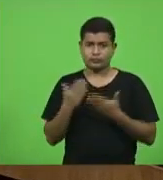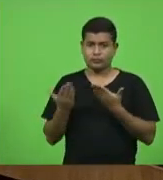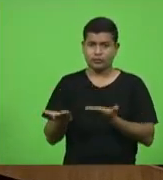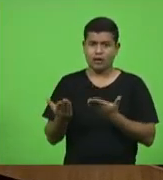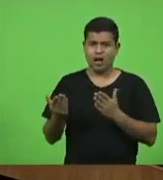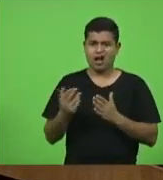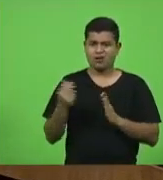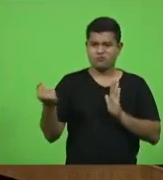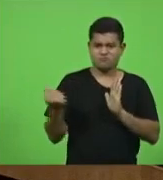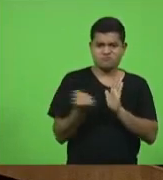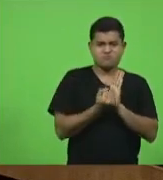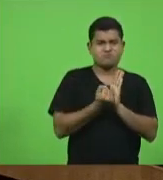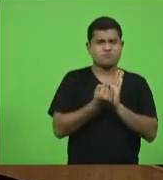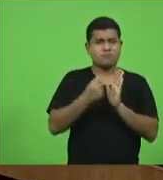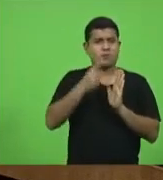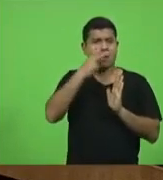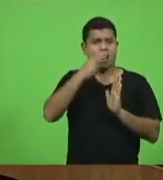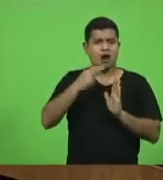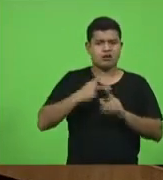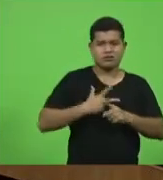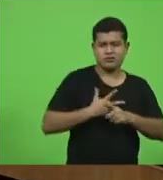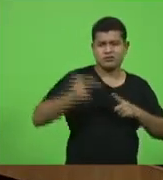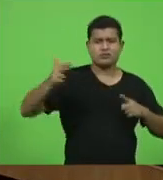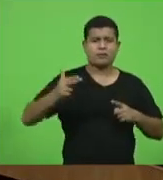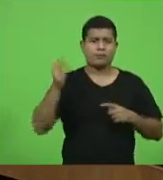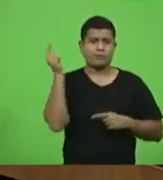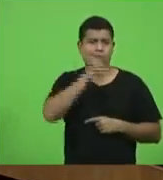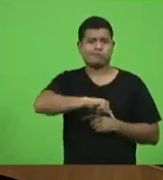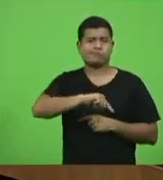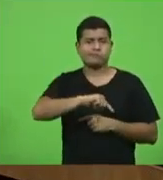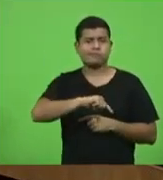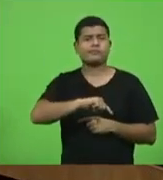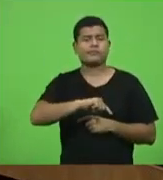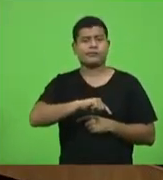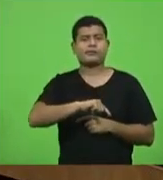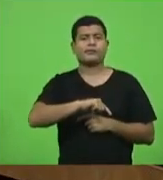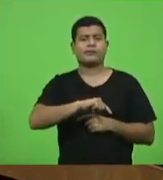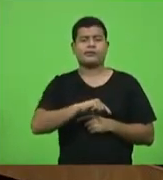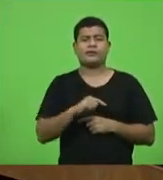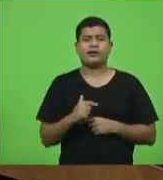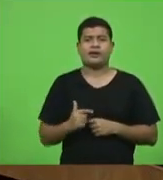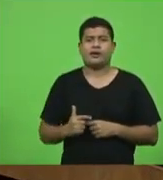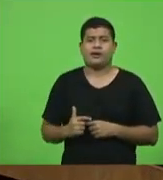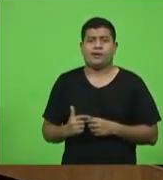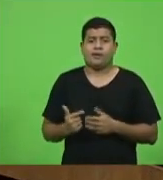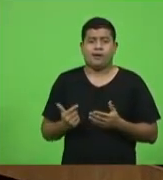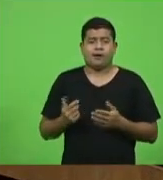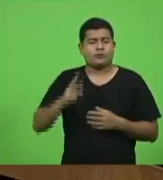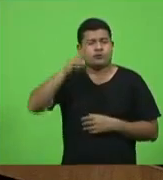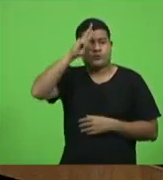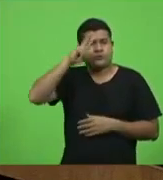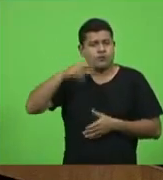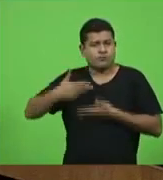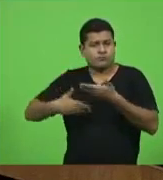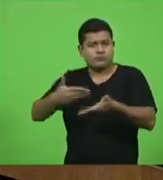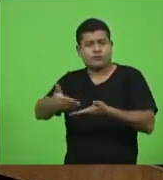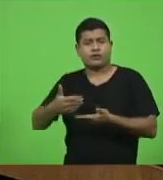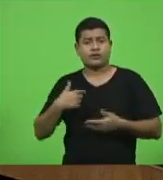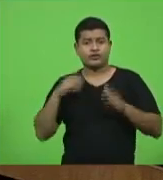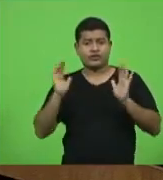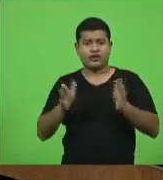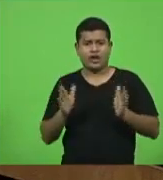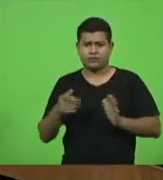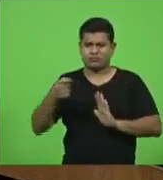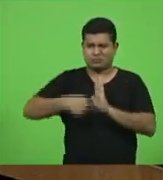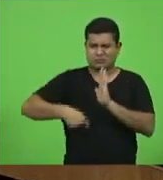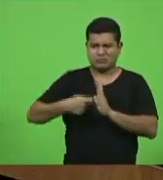superação e da solidariedade ao longo da sua história já enfrentamos situações muito